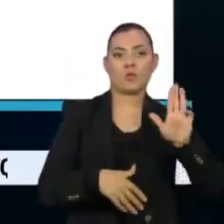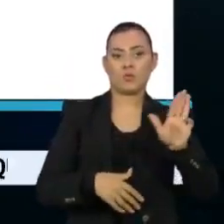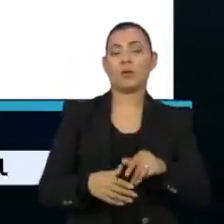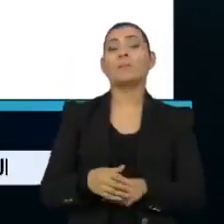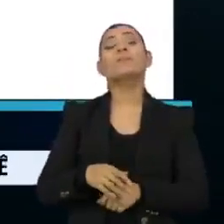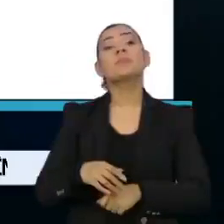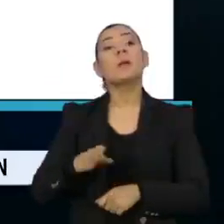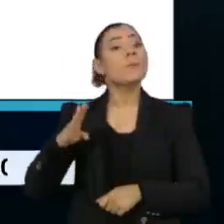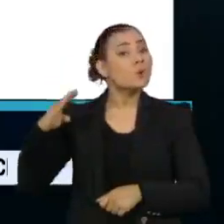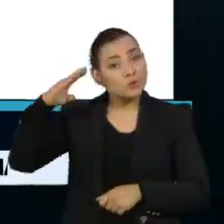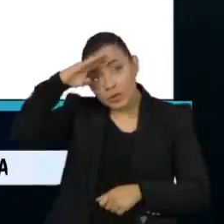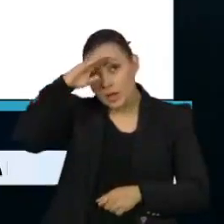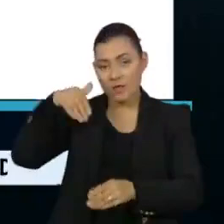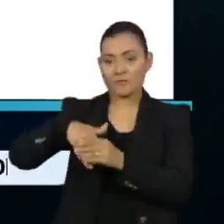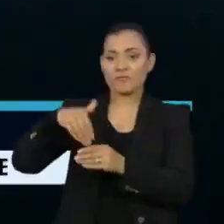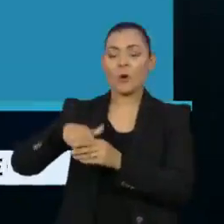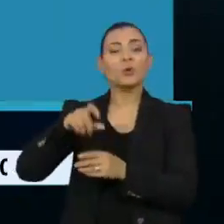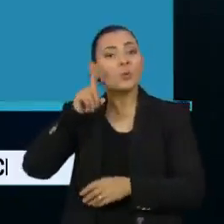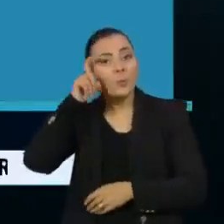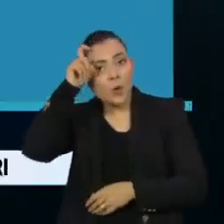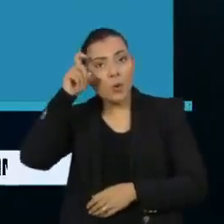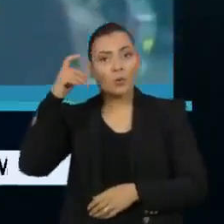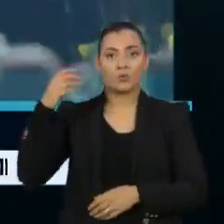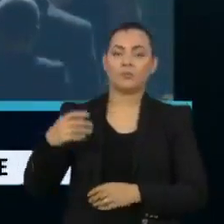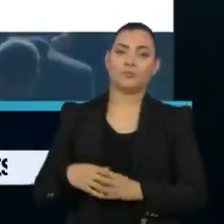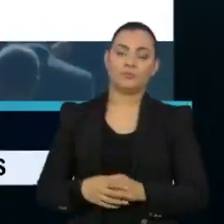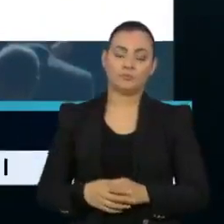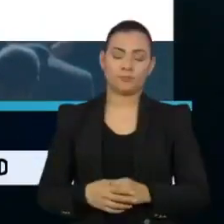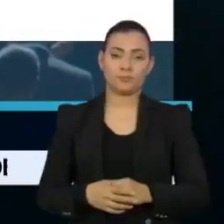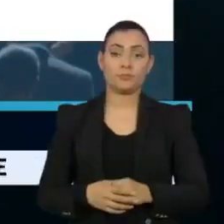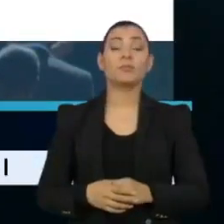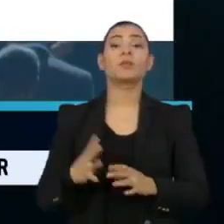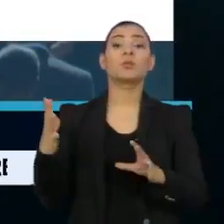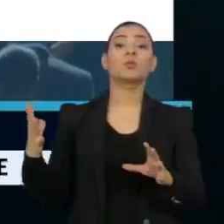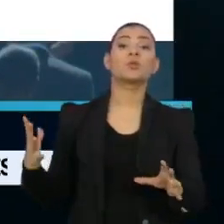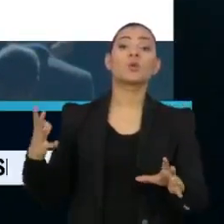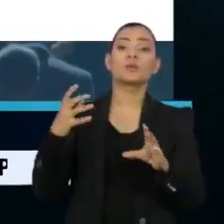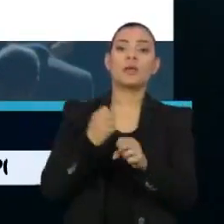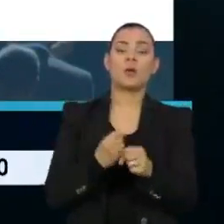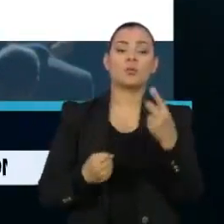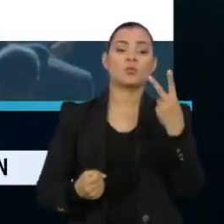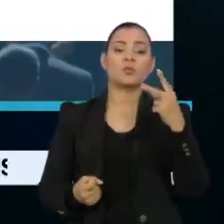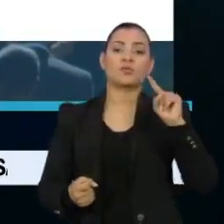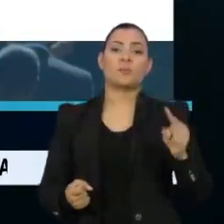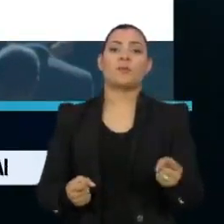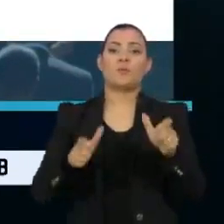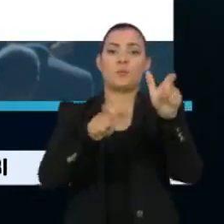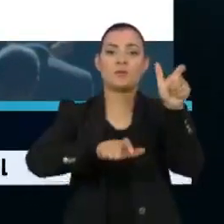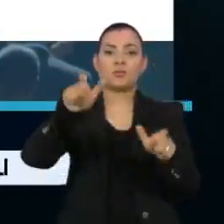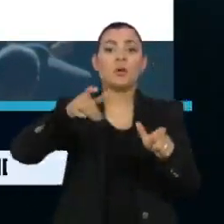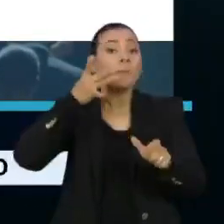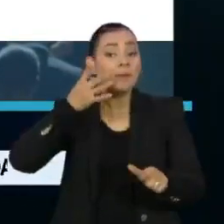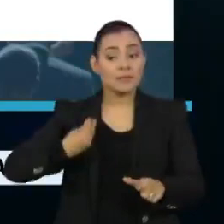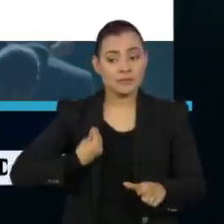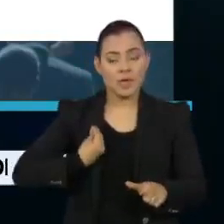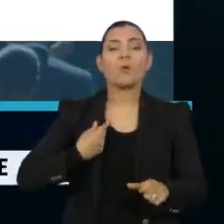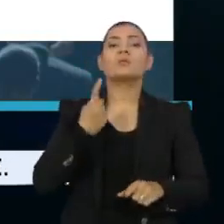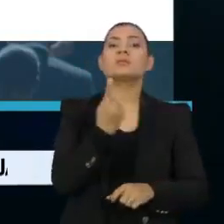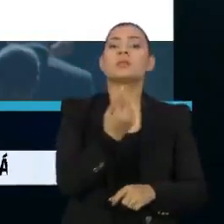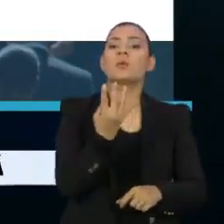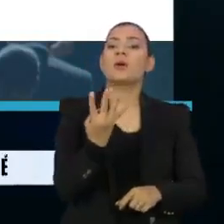herdaria uma fatia de votos de Sérgio Moro. O levantamento ouviu mais de 2 mil pessoas de forma presencial em